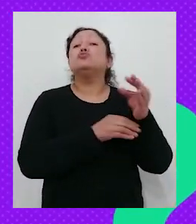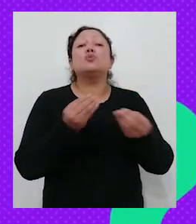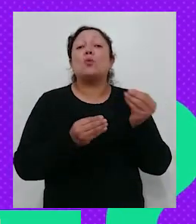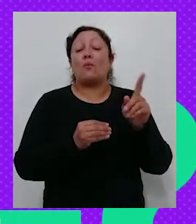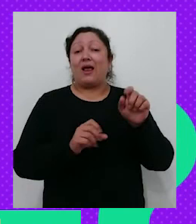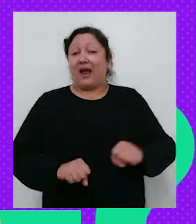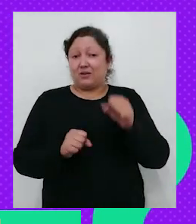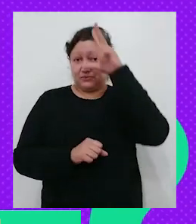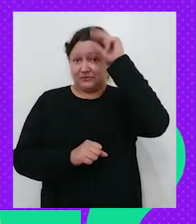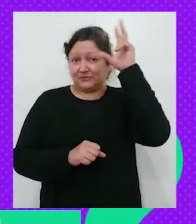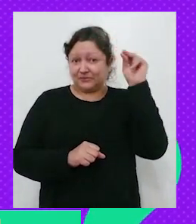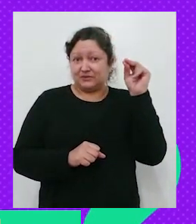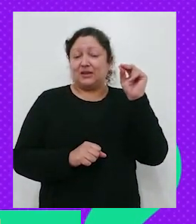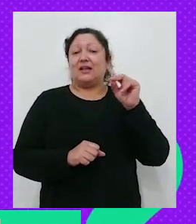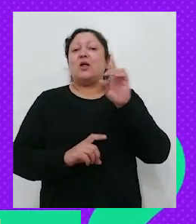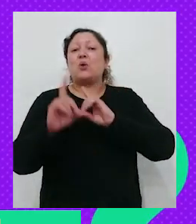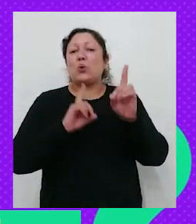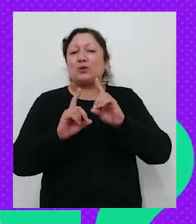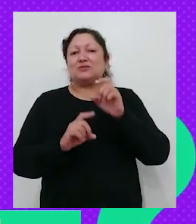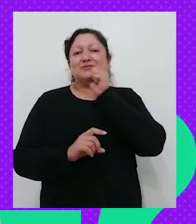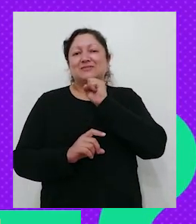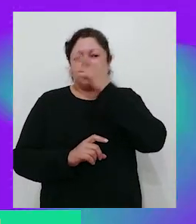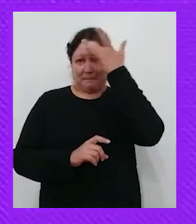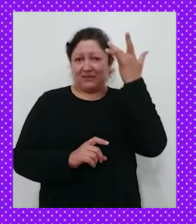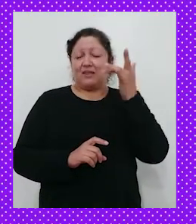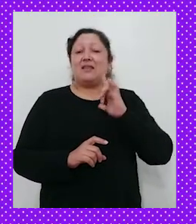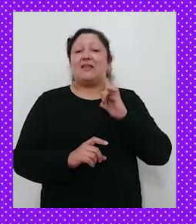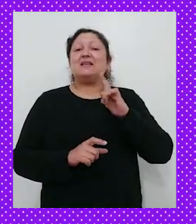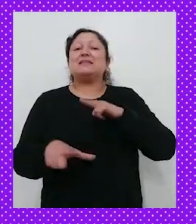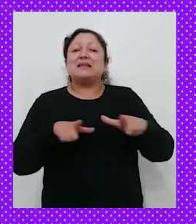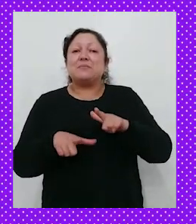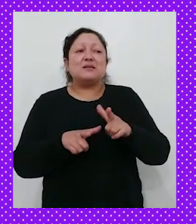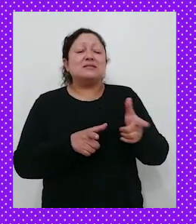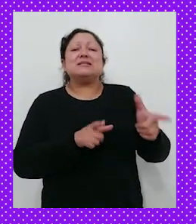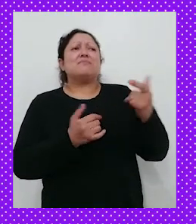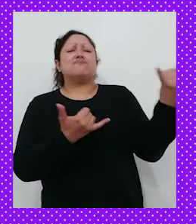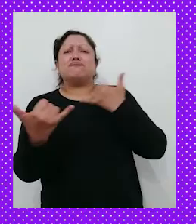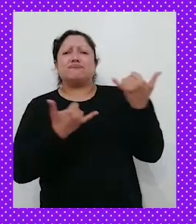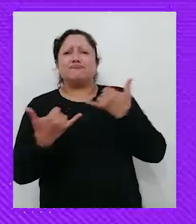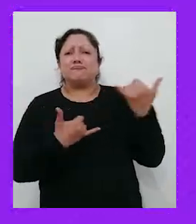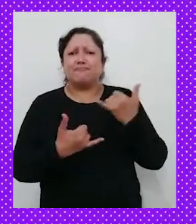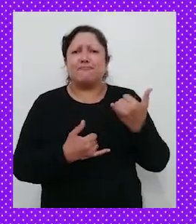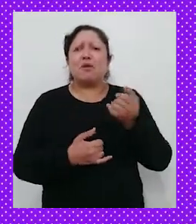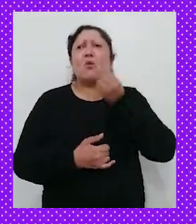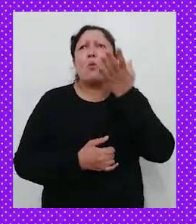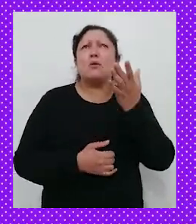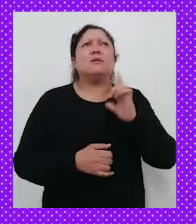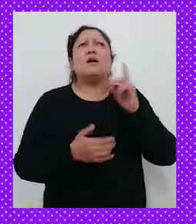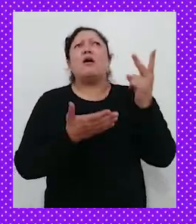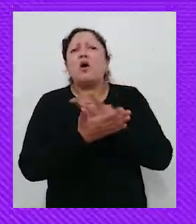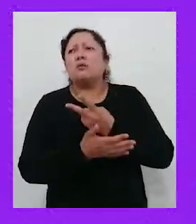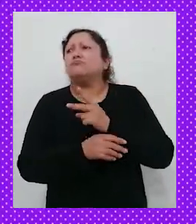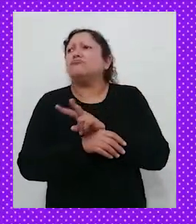ajuda? A Prefeitura de Canoas, por meio da Coordenadoria do Idoso, oferece o serviço de recebimento de denúncias, Averiguação